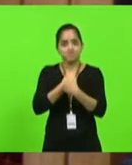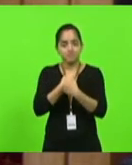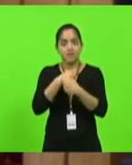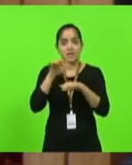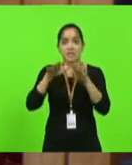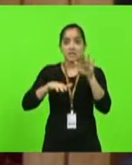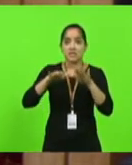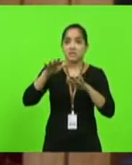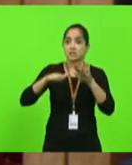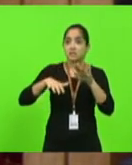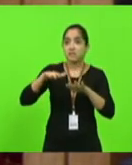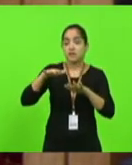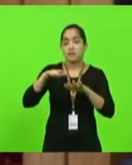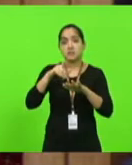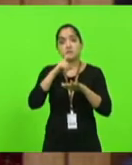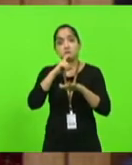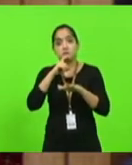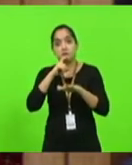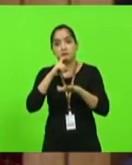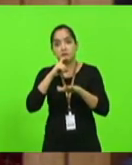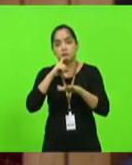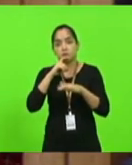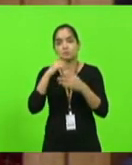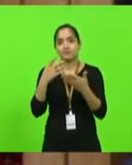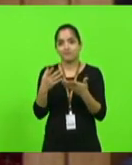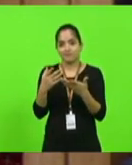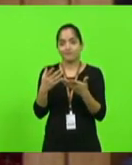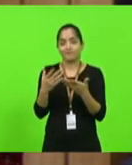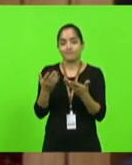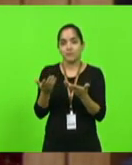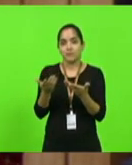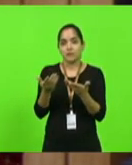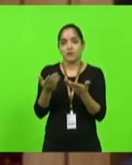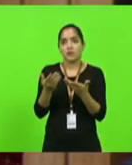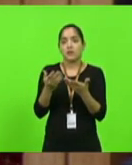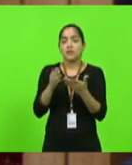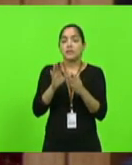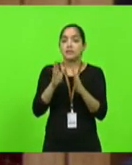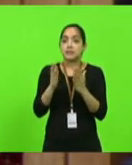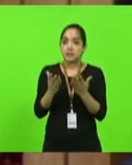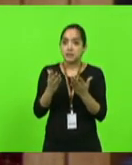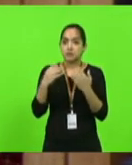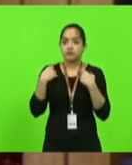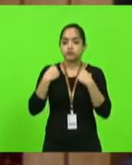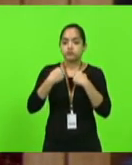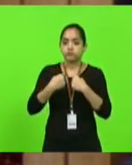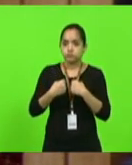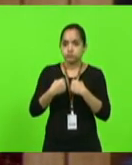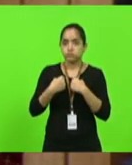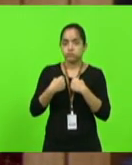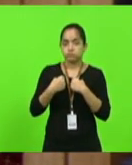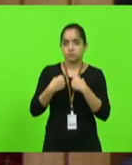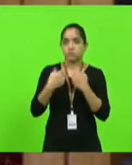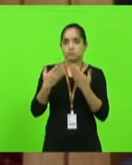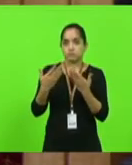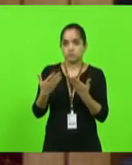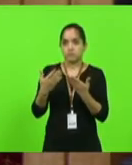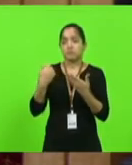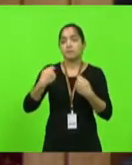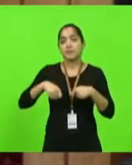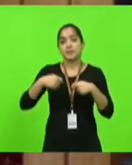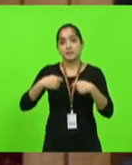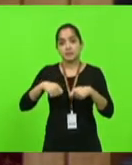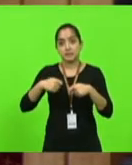incrivelmente no litoral, gente tem dias de três graus. Então, o uniforme escolar para o estado de Santa Catarina precisa